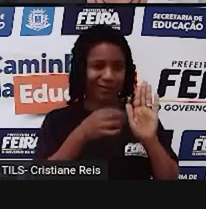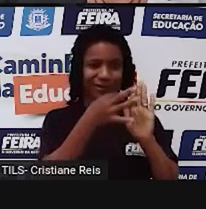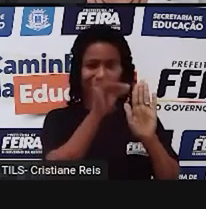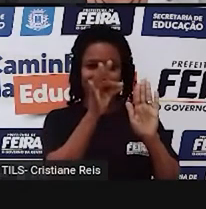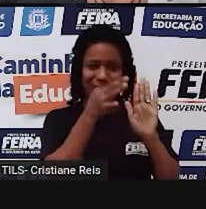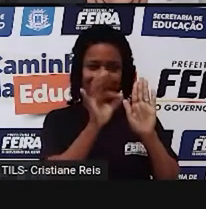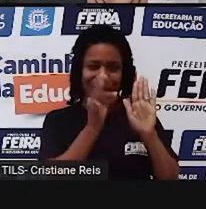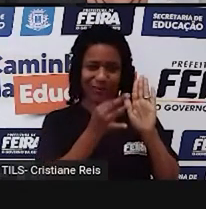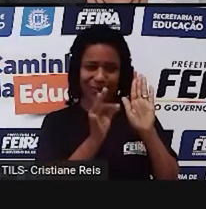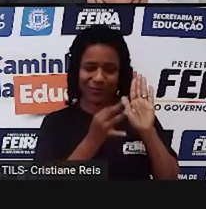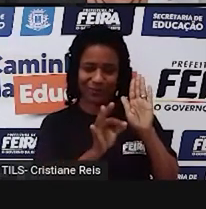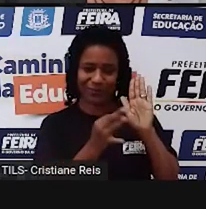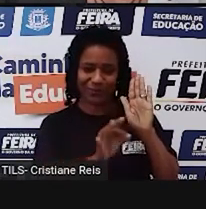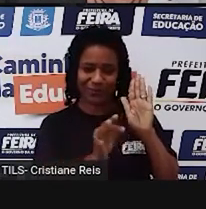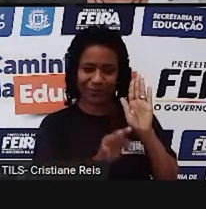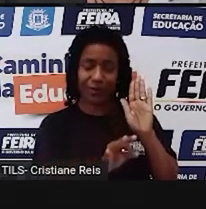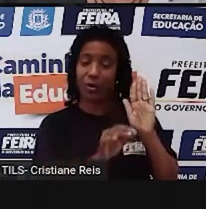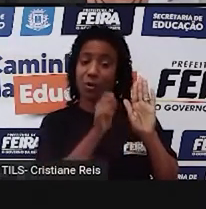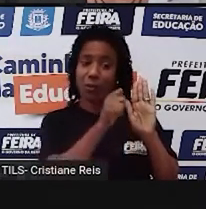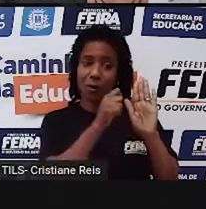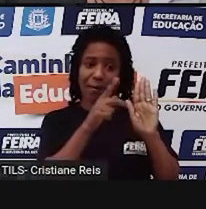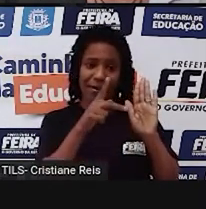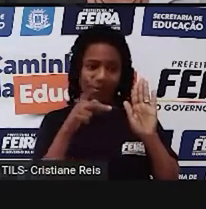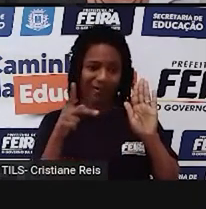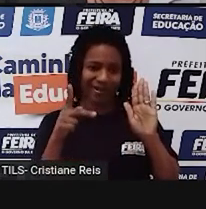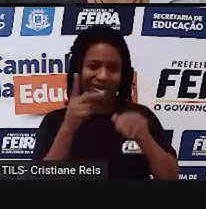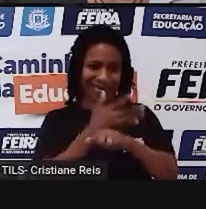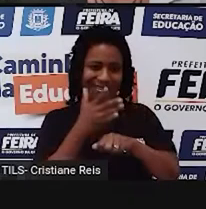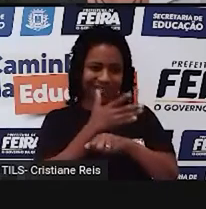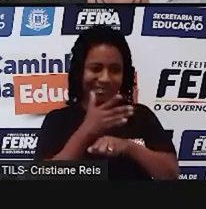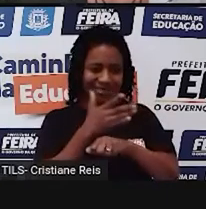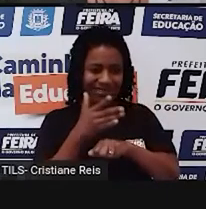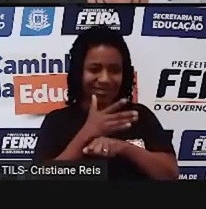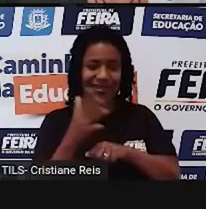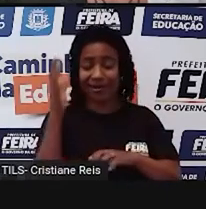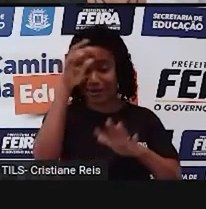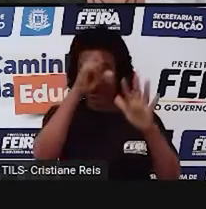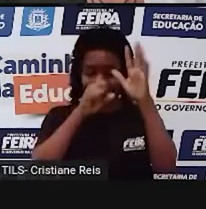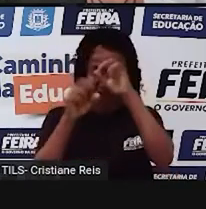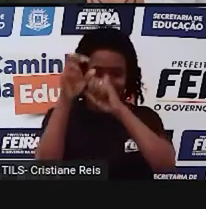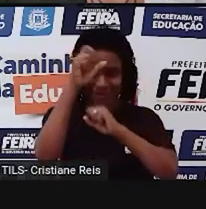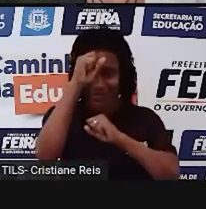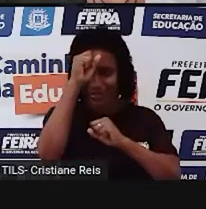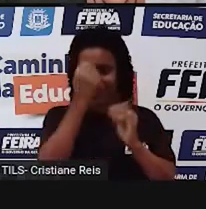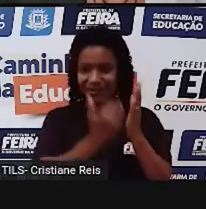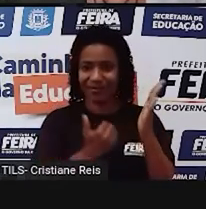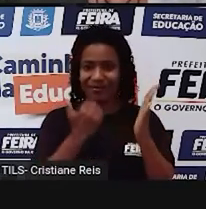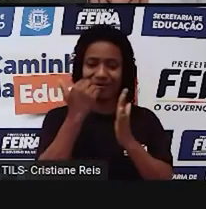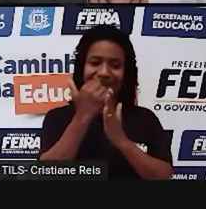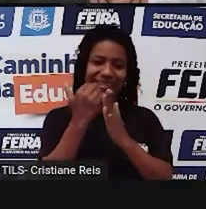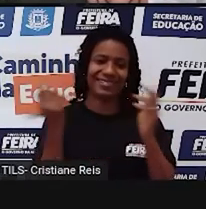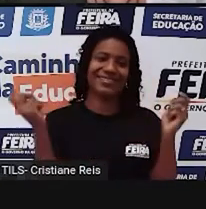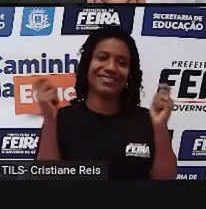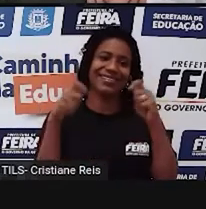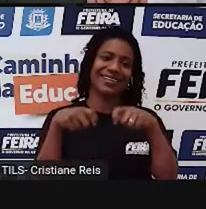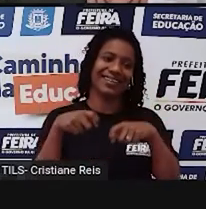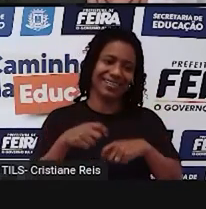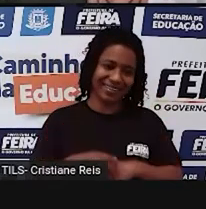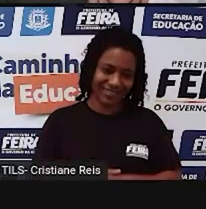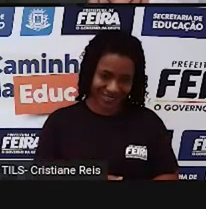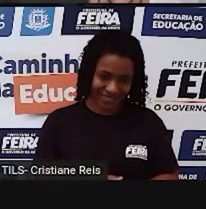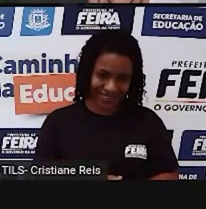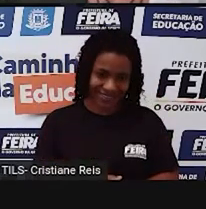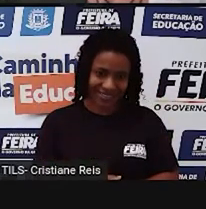para vocês. E vocês podem, inclusive, praticar novamente o passado destes verbos e revisar as